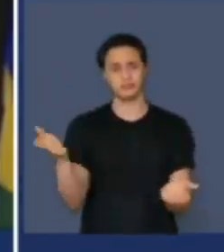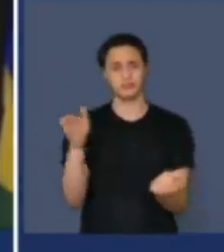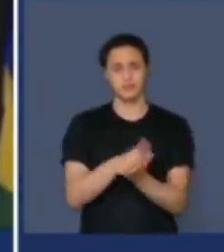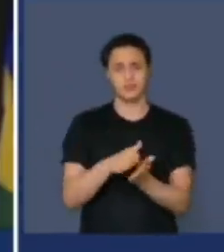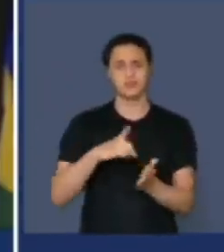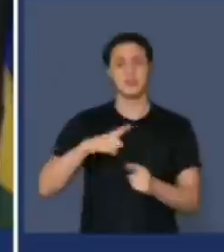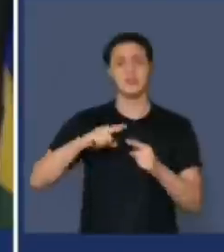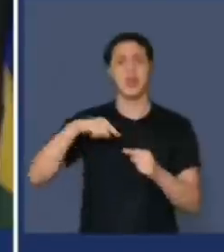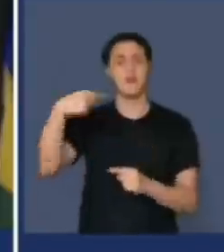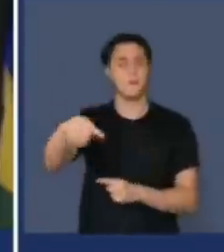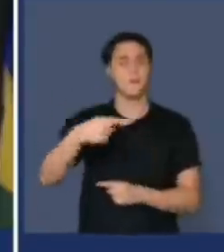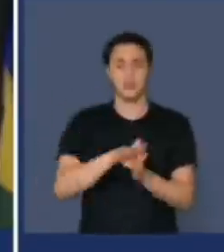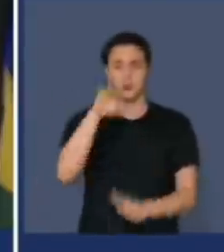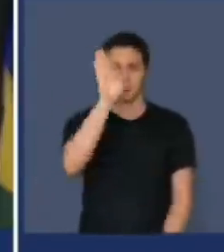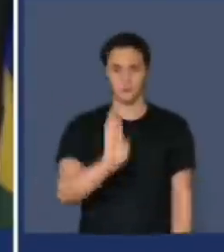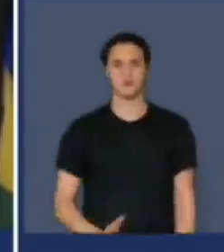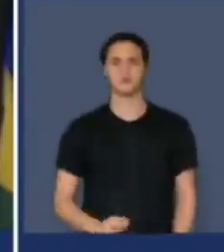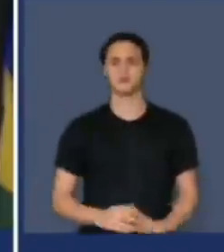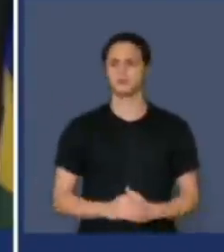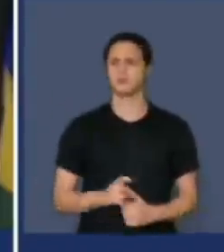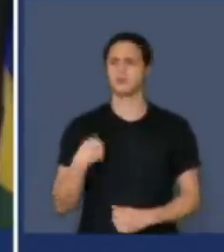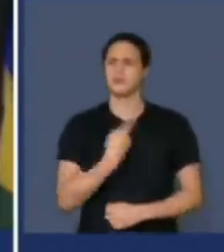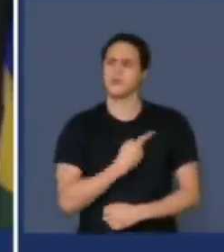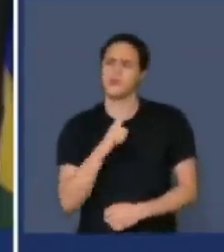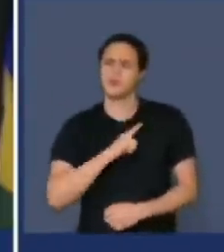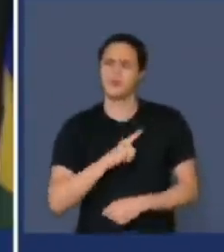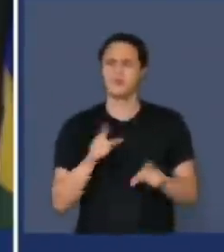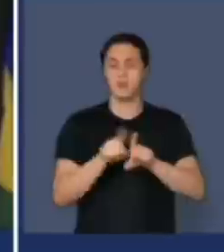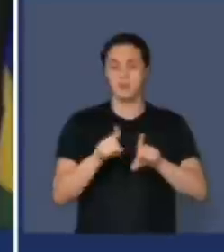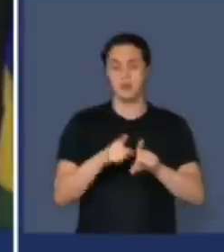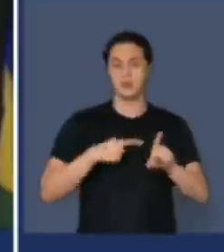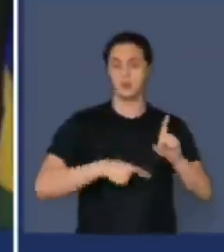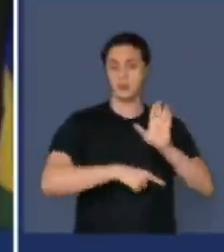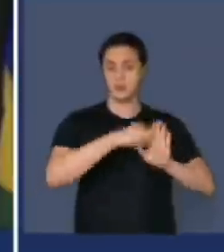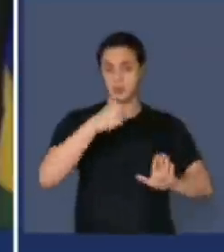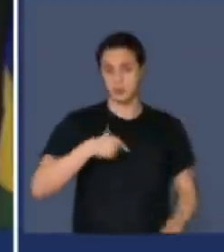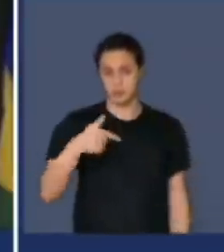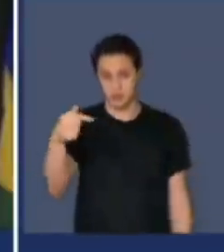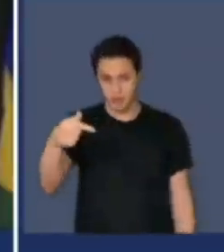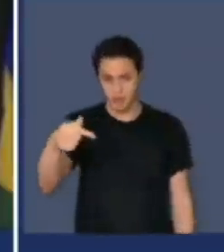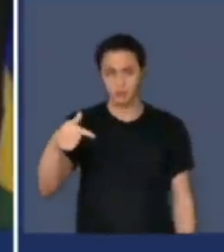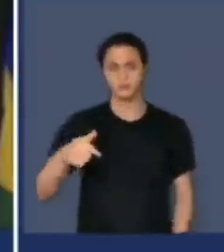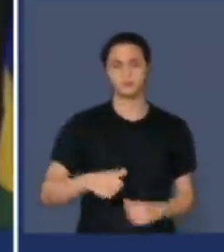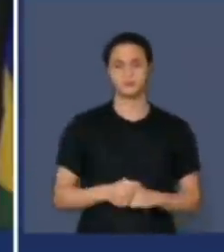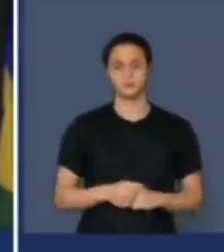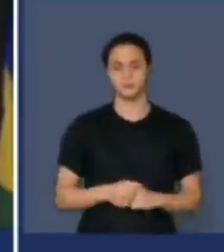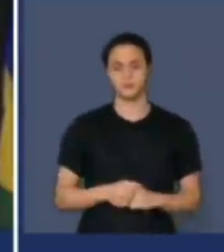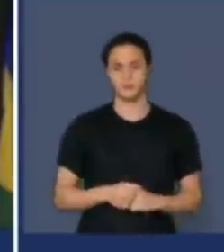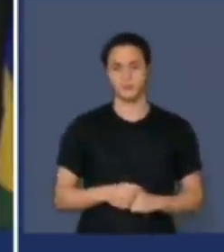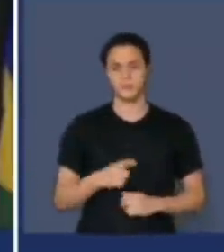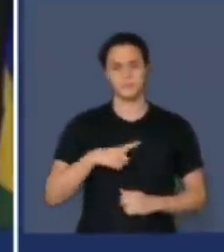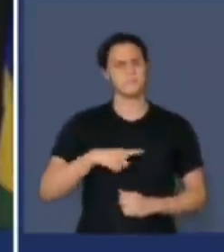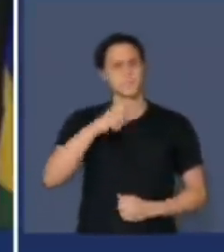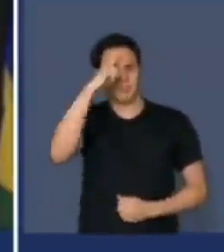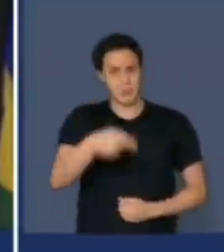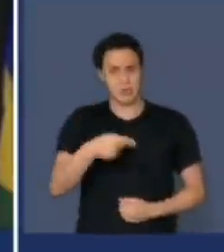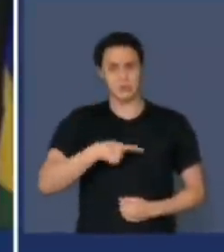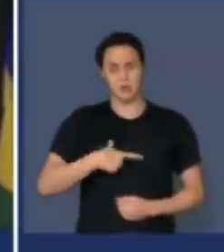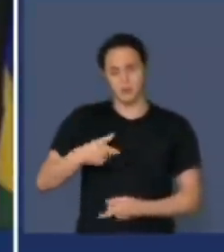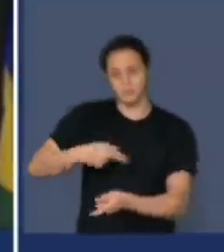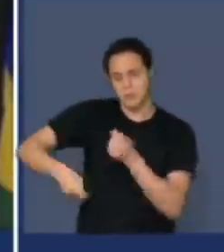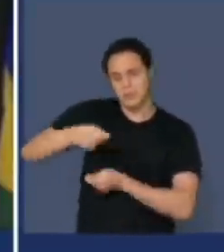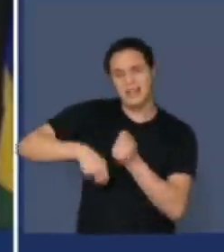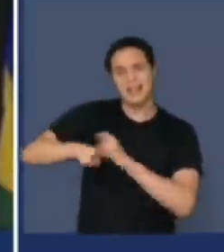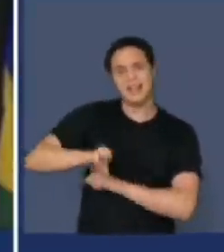mandatório entrar no Brasil. Nós temos também, já no artigo 7º, ficando determinado que as receitas oferidas por